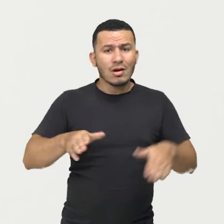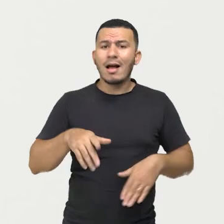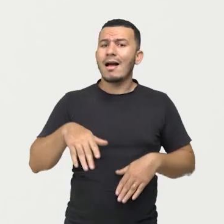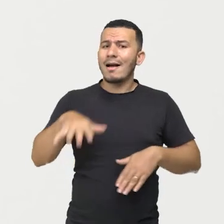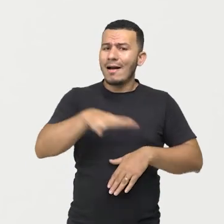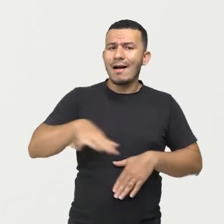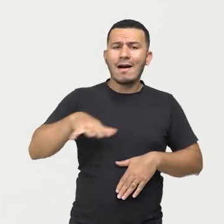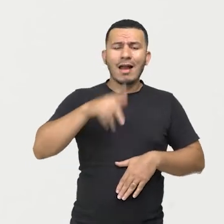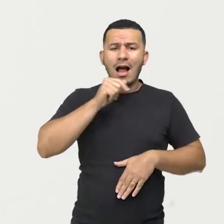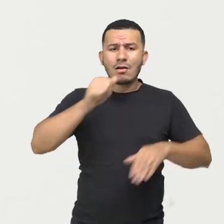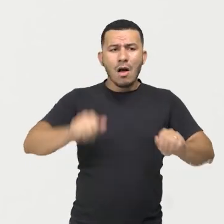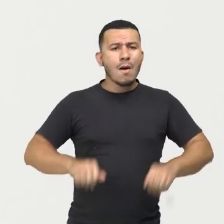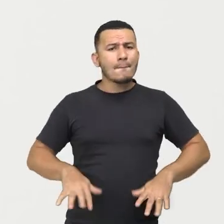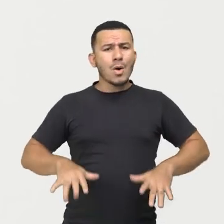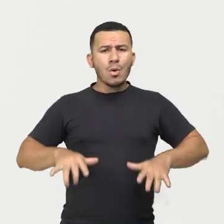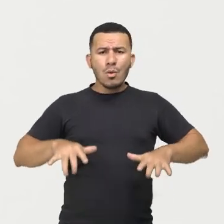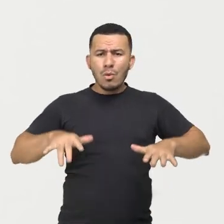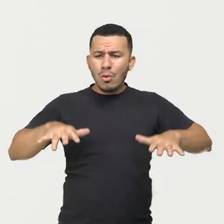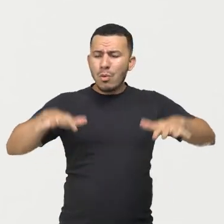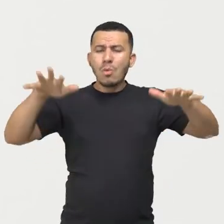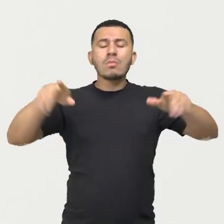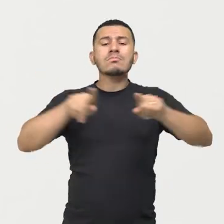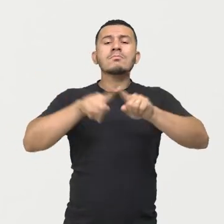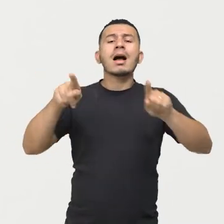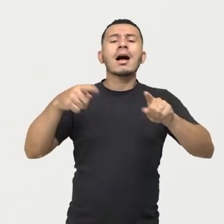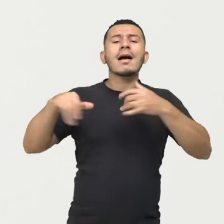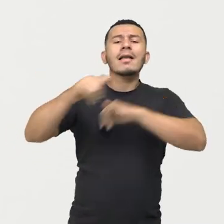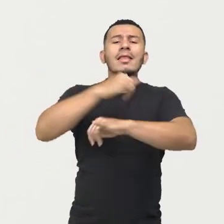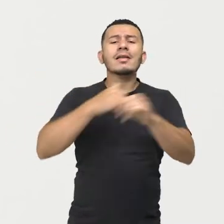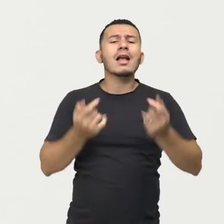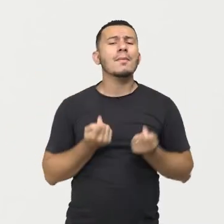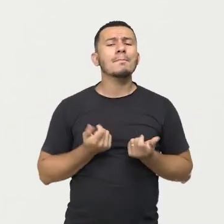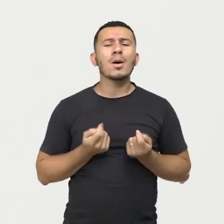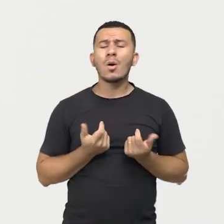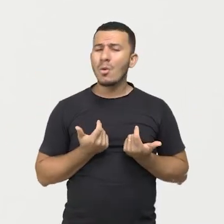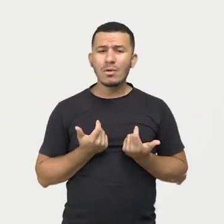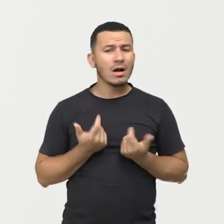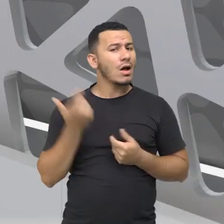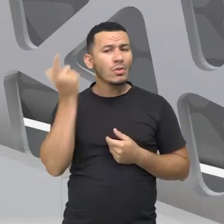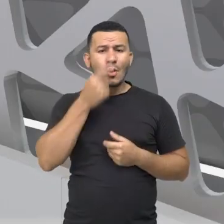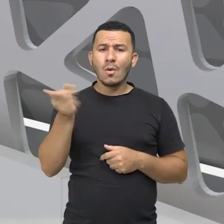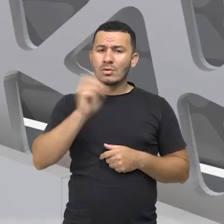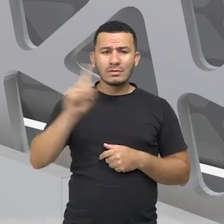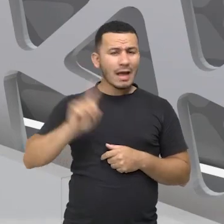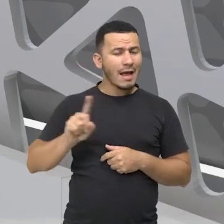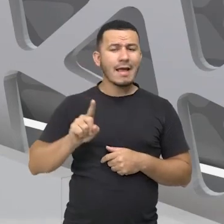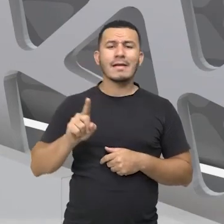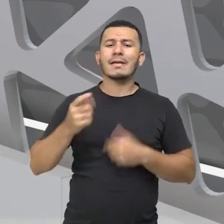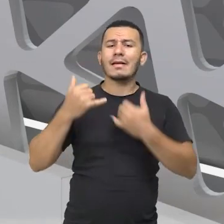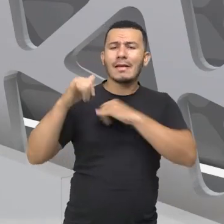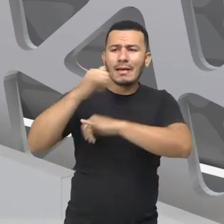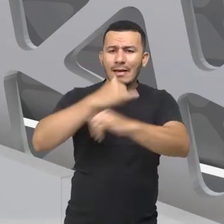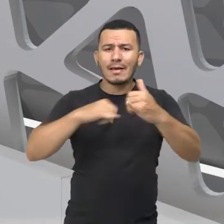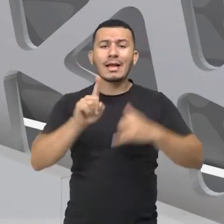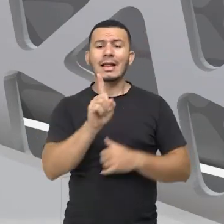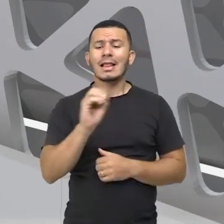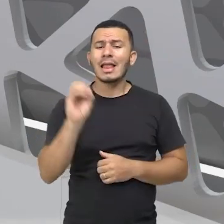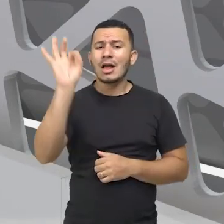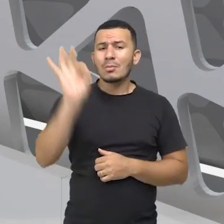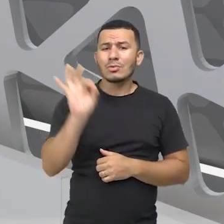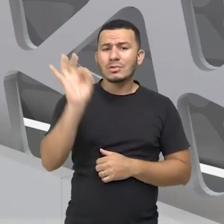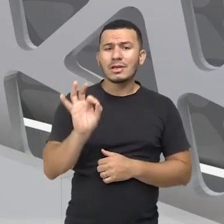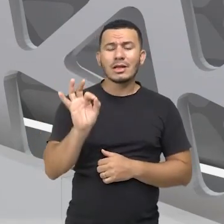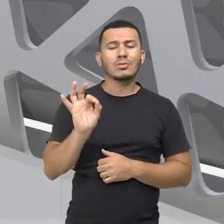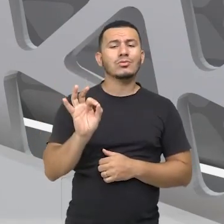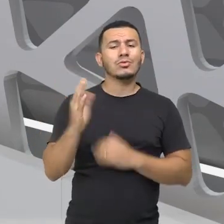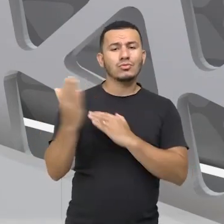área, no entanto, a produção da sua energia é mínima. Ela não consegue abastecer nem 10% da cidade